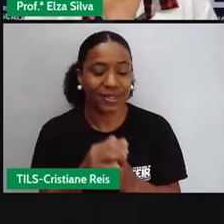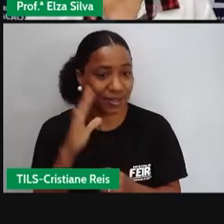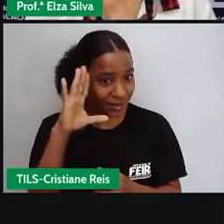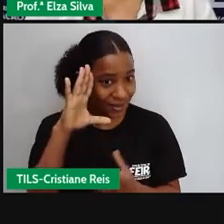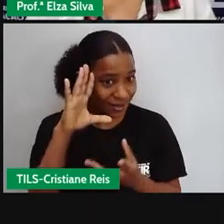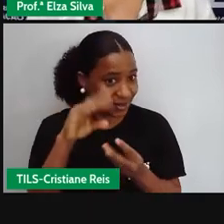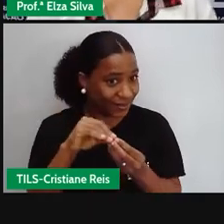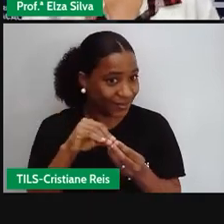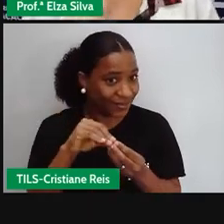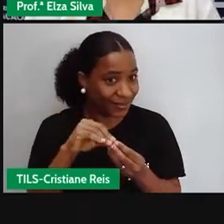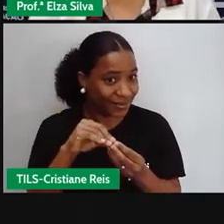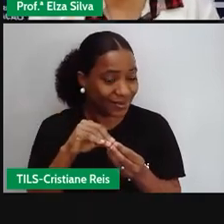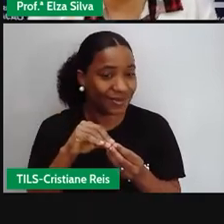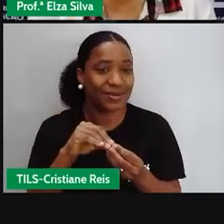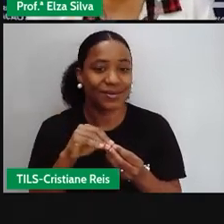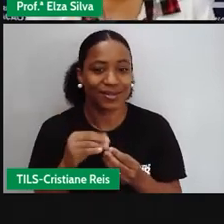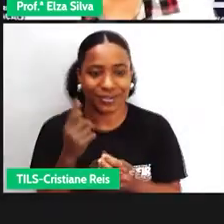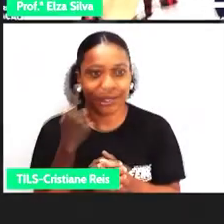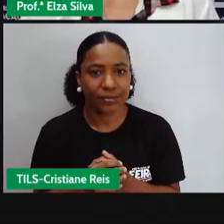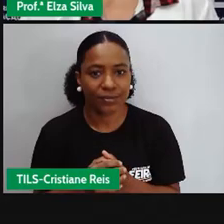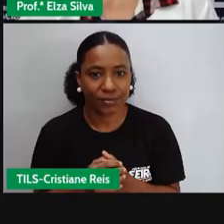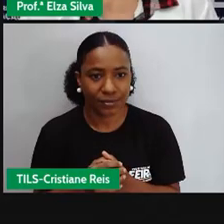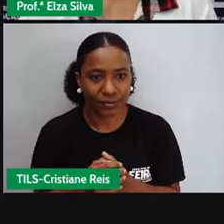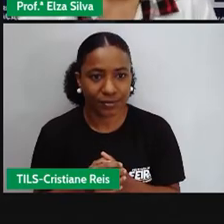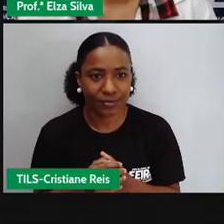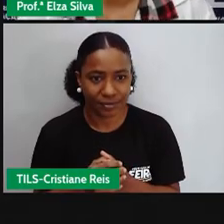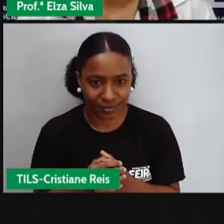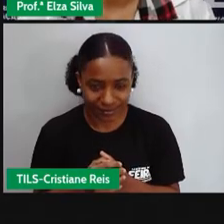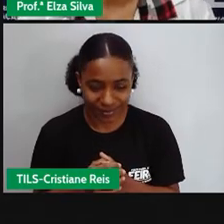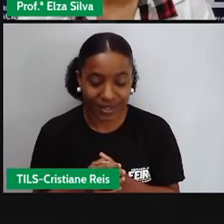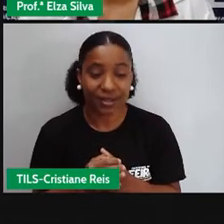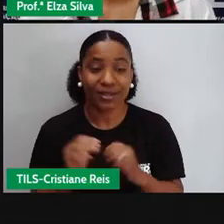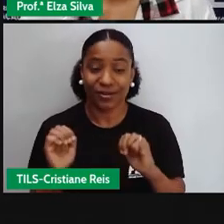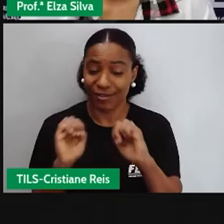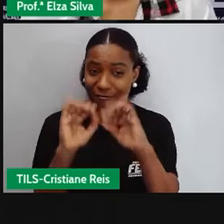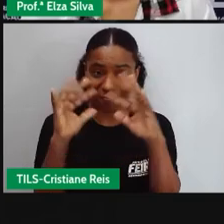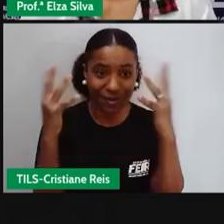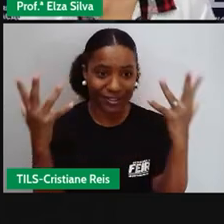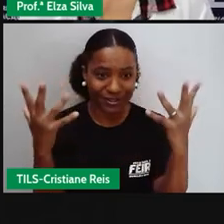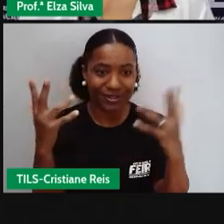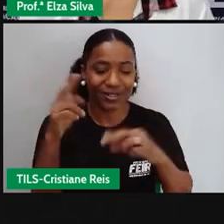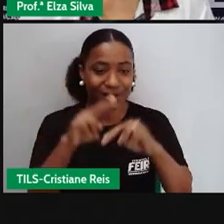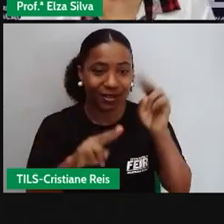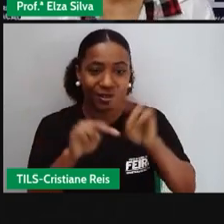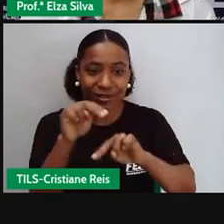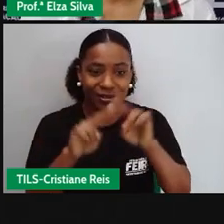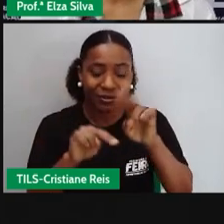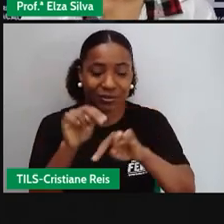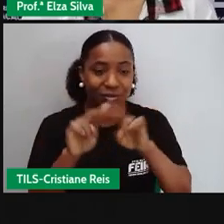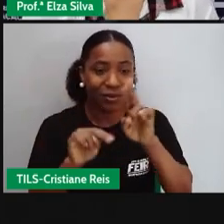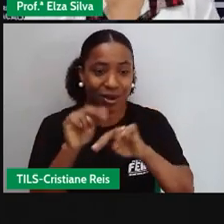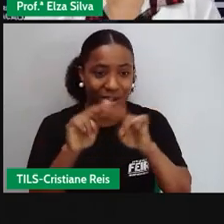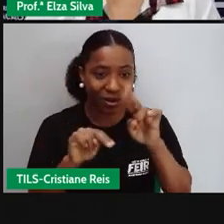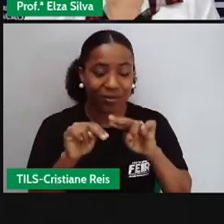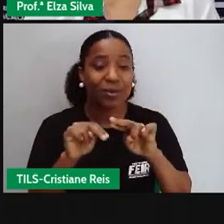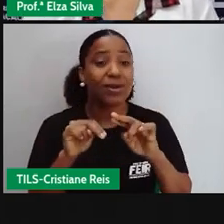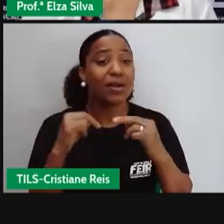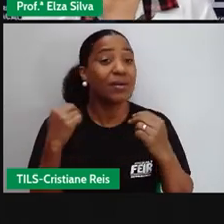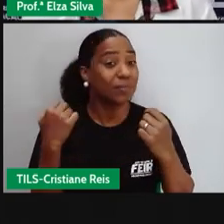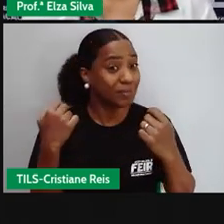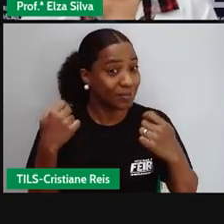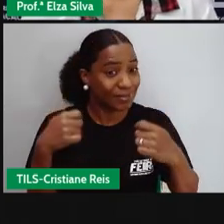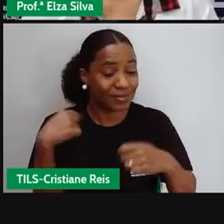Vocês me entenderam? Let's go! Na nossa festa junina, a gente também precisa se